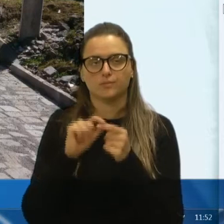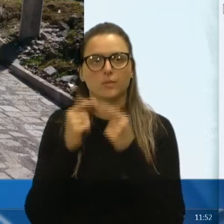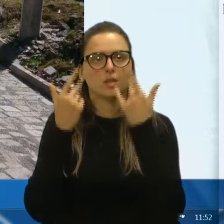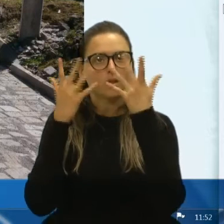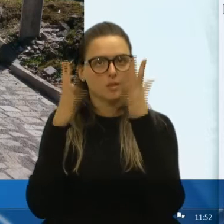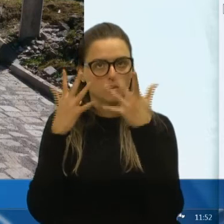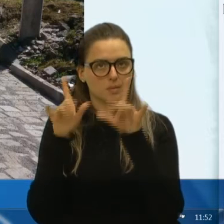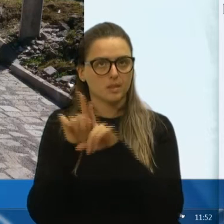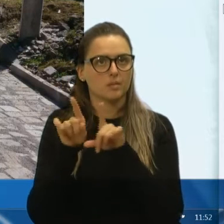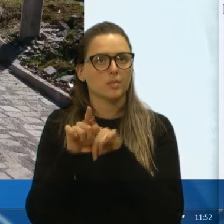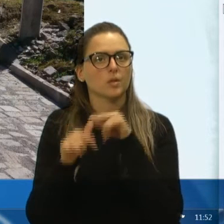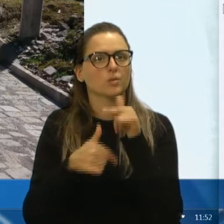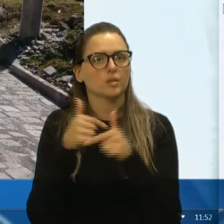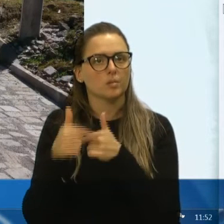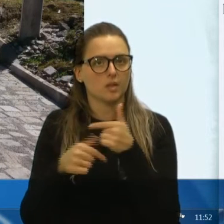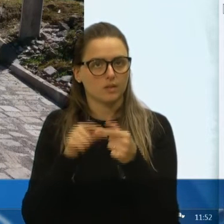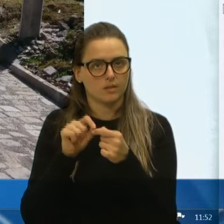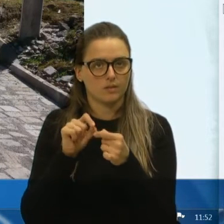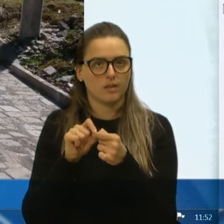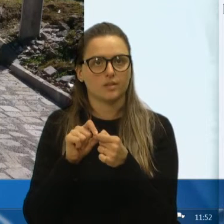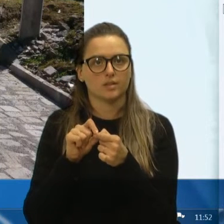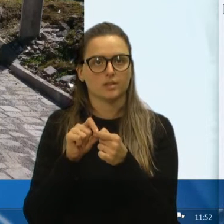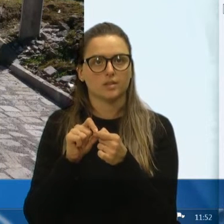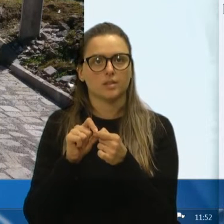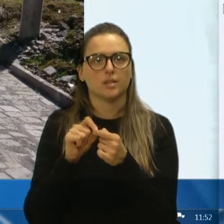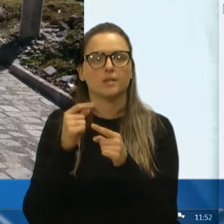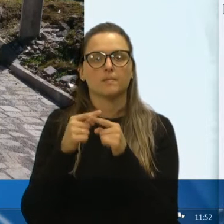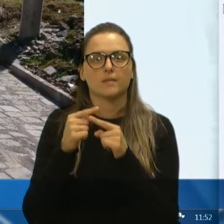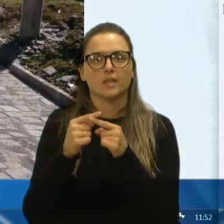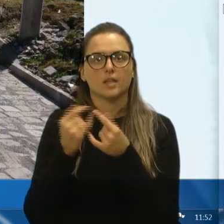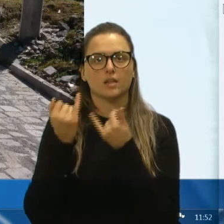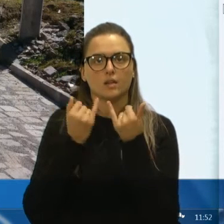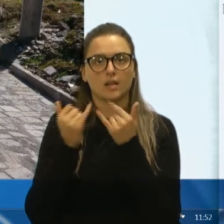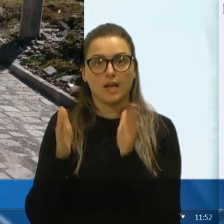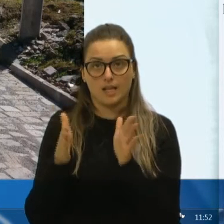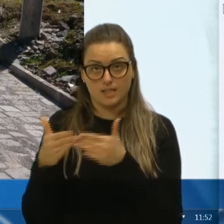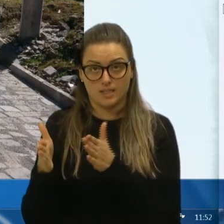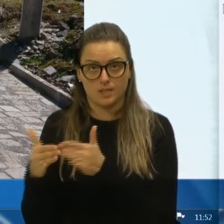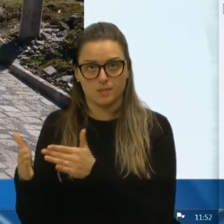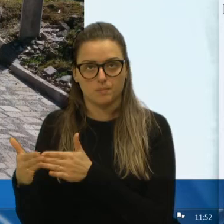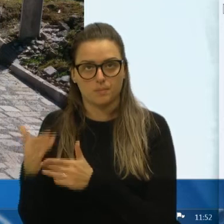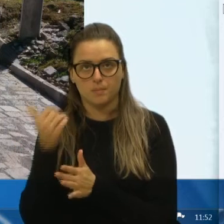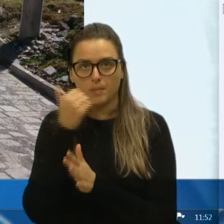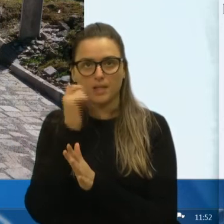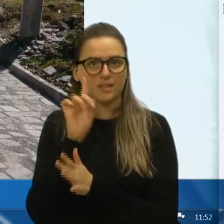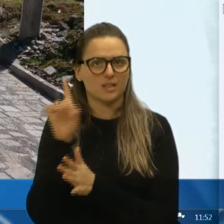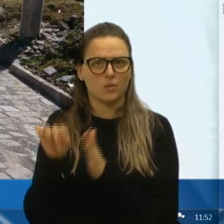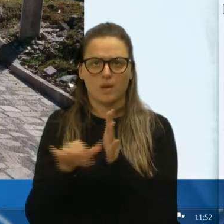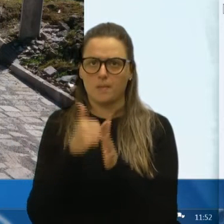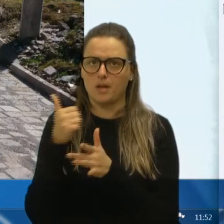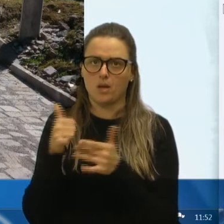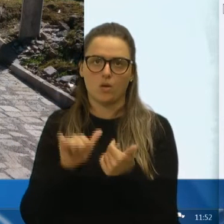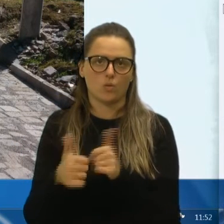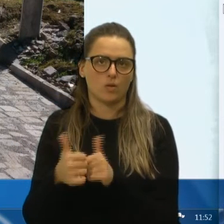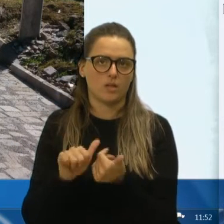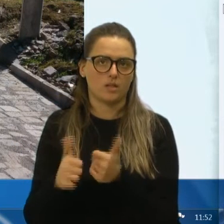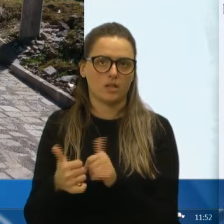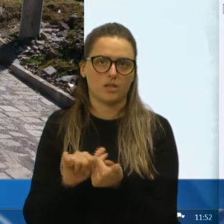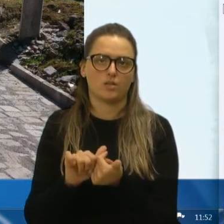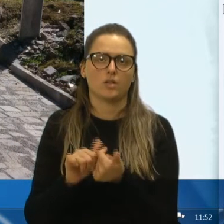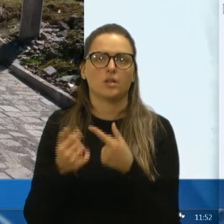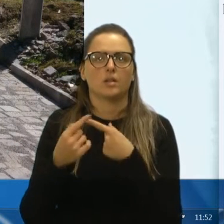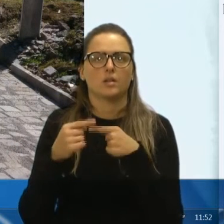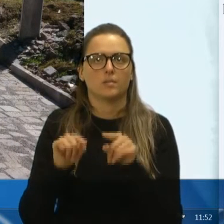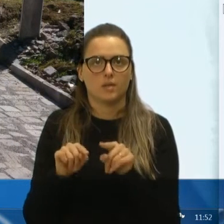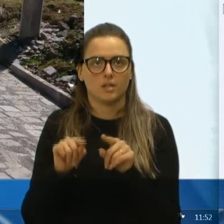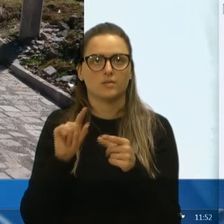inclusive, esse trabalho que estão fazendo, porque, muitas, até eles comentaram que as pedras, não são da melhor qualidade, mas, estão fazendo